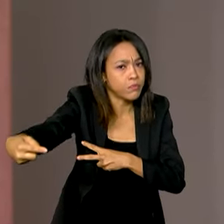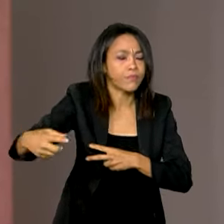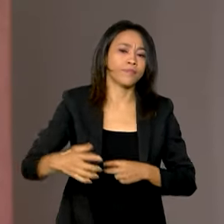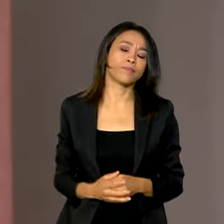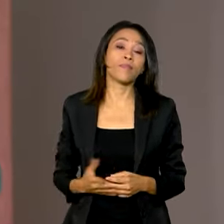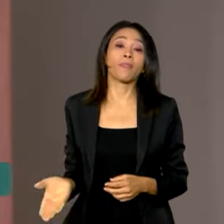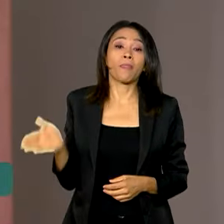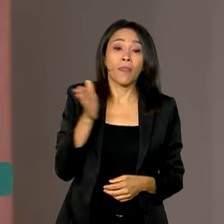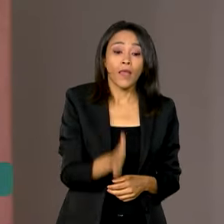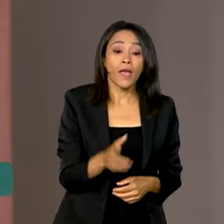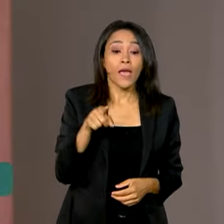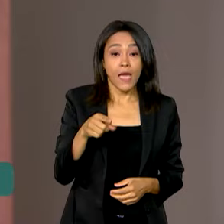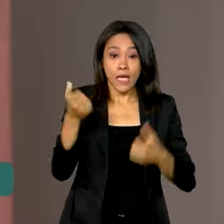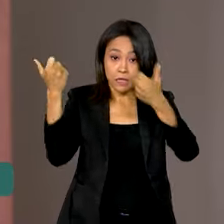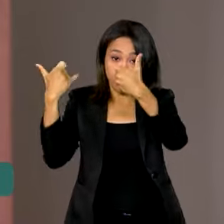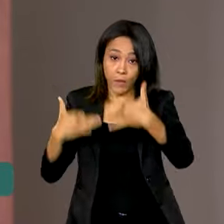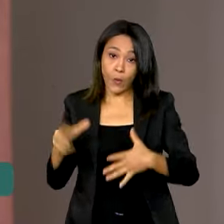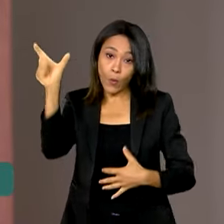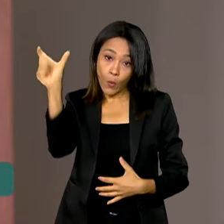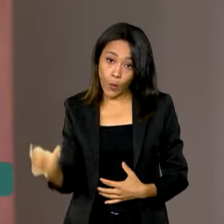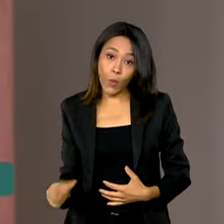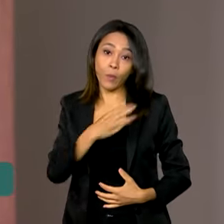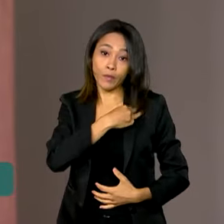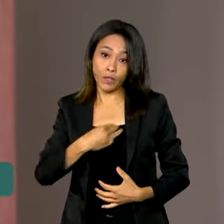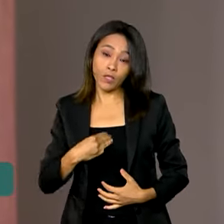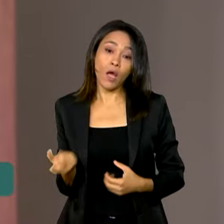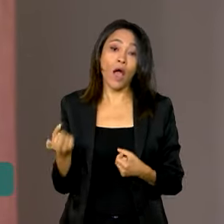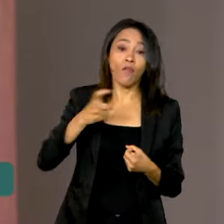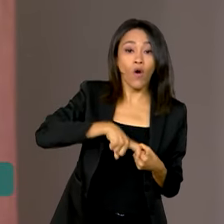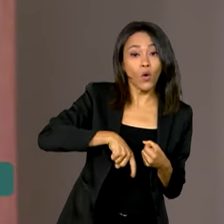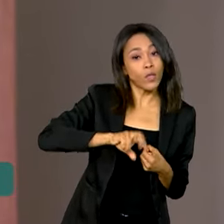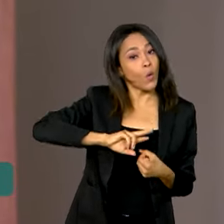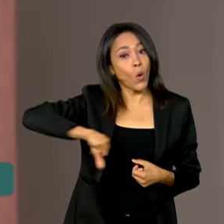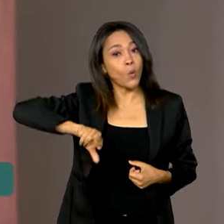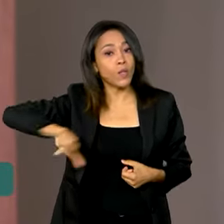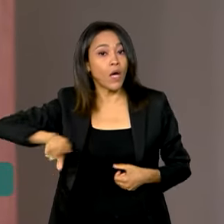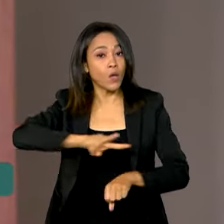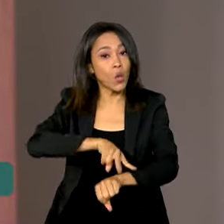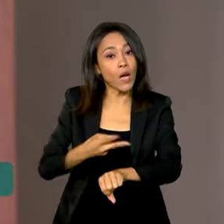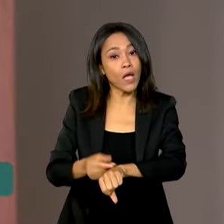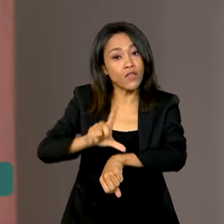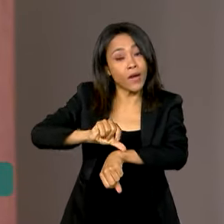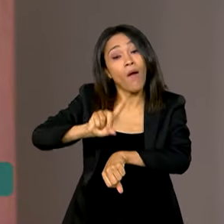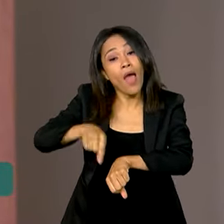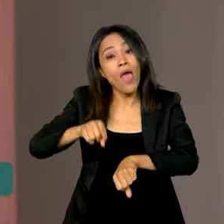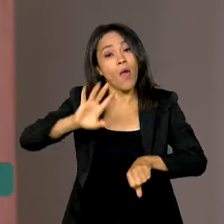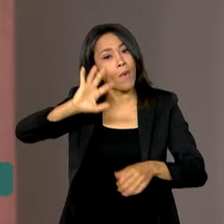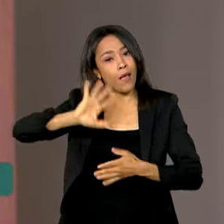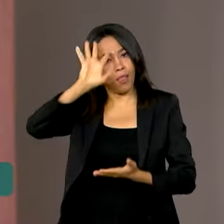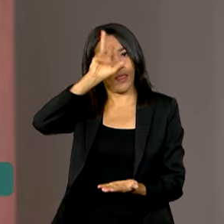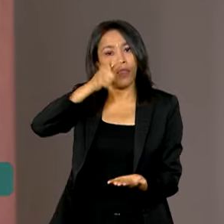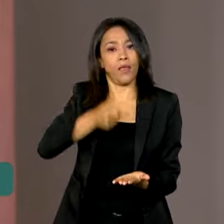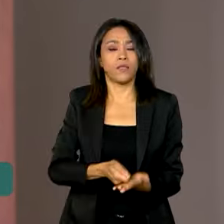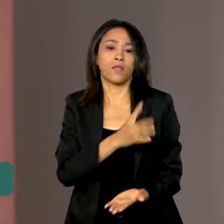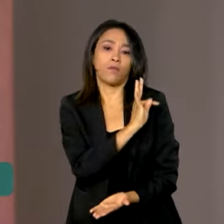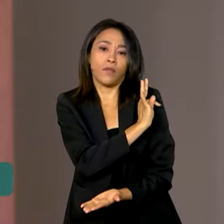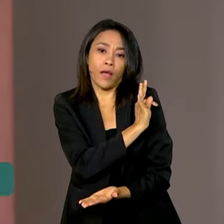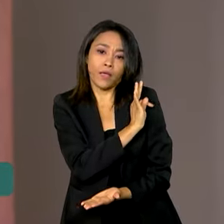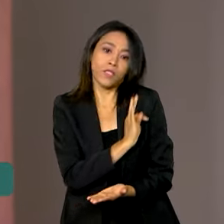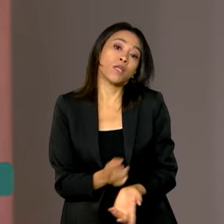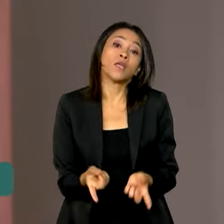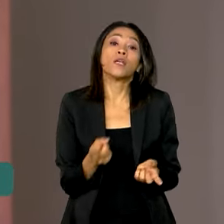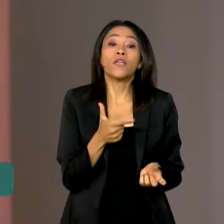Silveira disse ainda que a volta ou não do horário de verão é uma decisão estritamente técnica e que em 2025